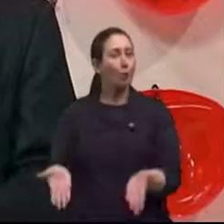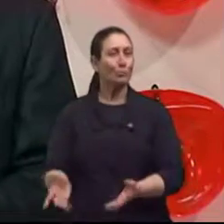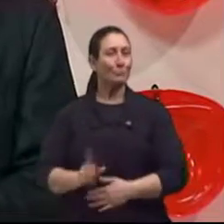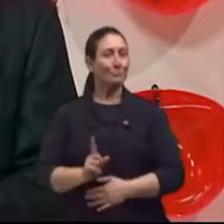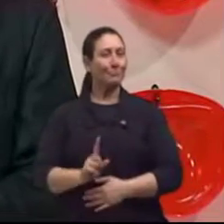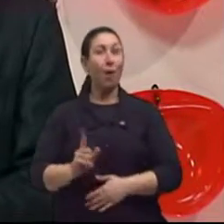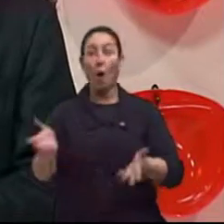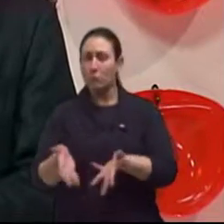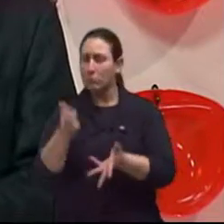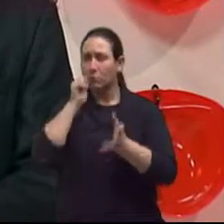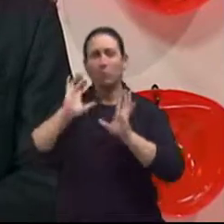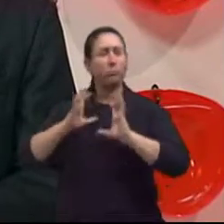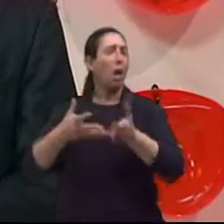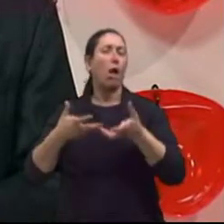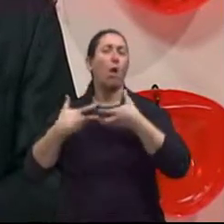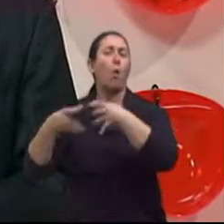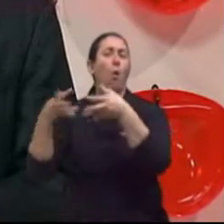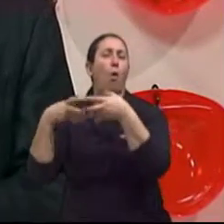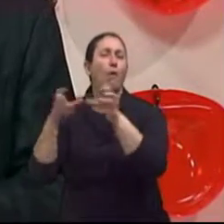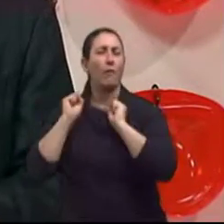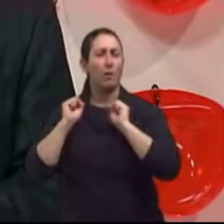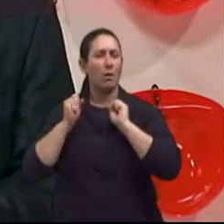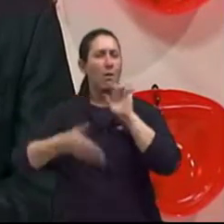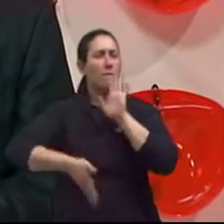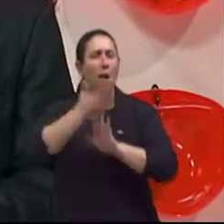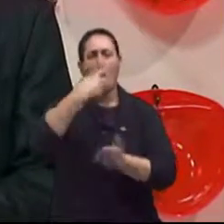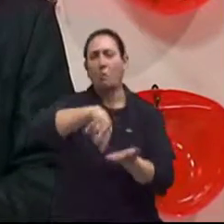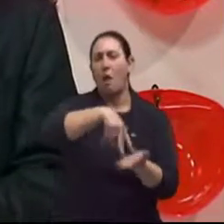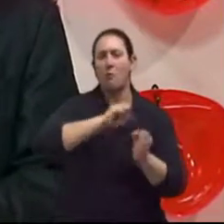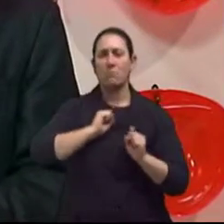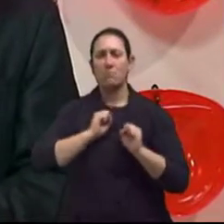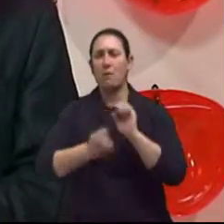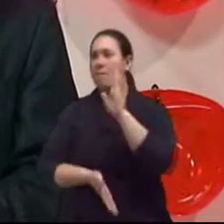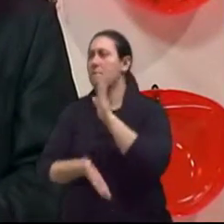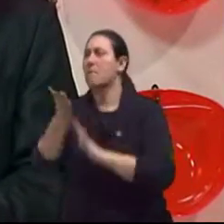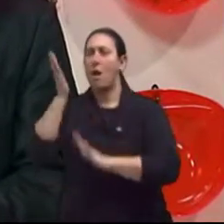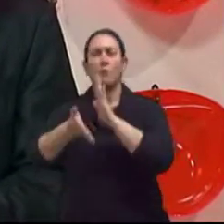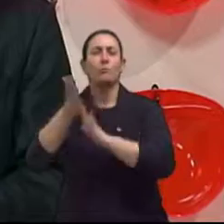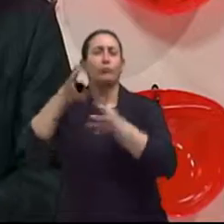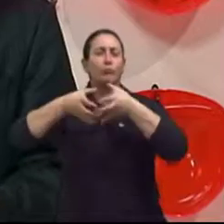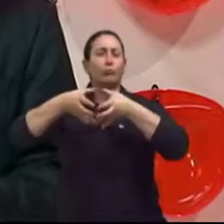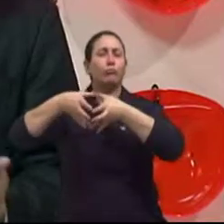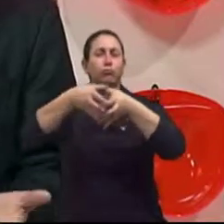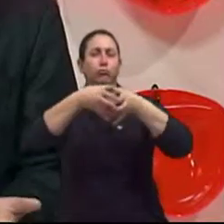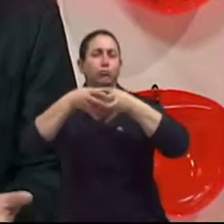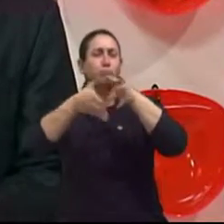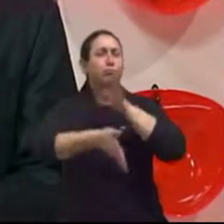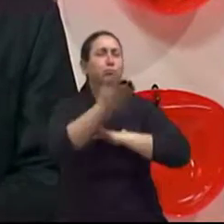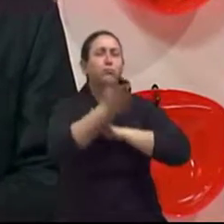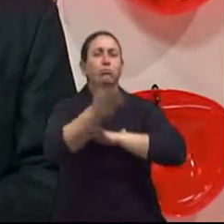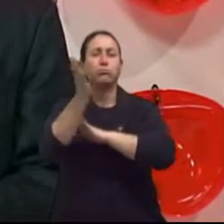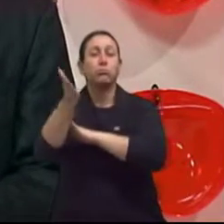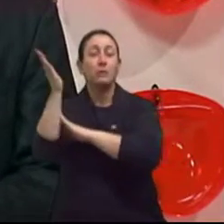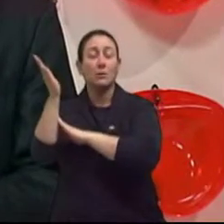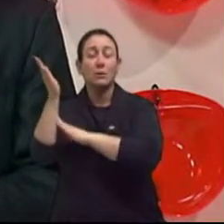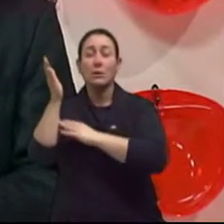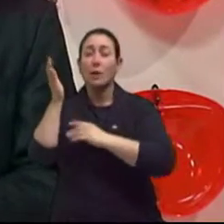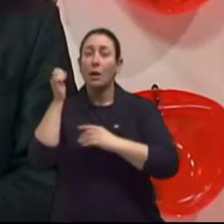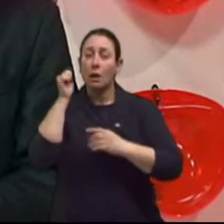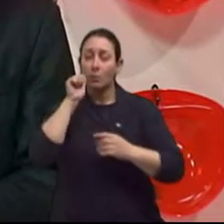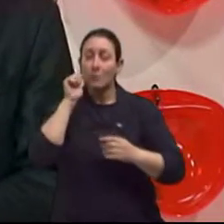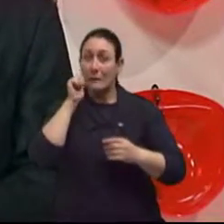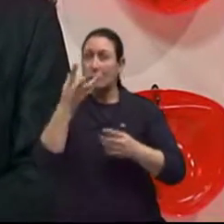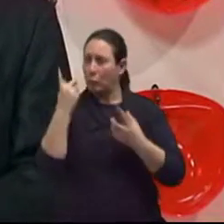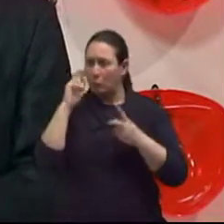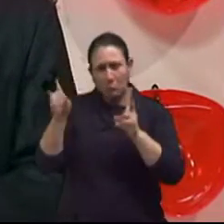dança, de grupos de convivência, grupos de viagens, tem muito pessoal da terceira